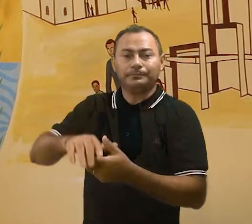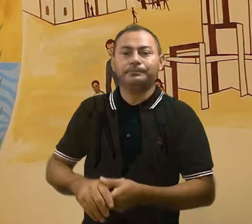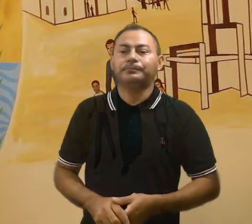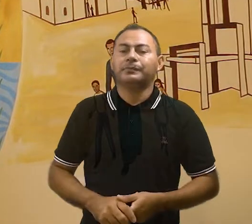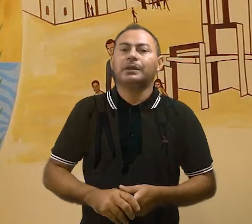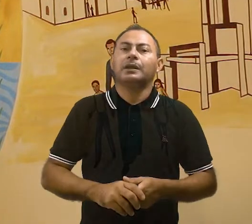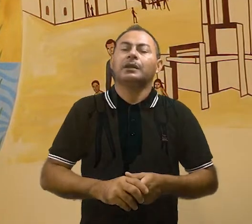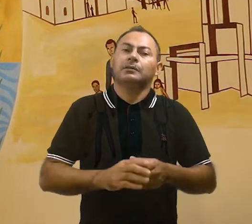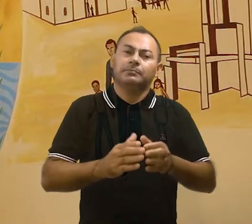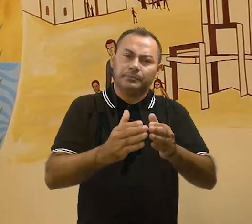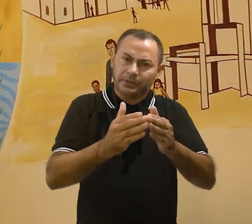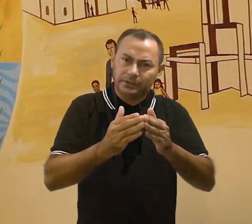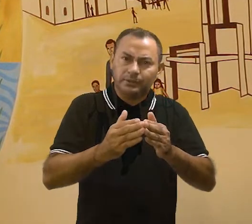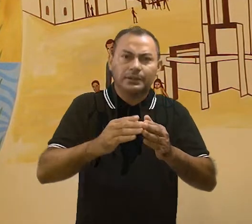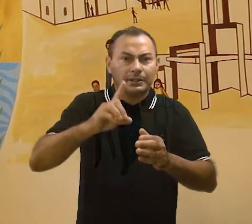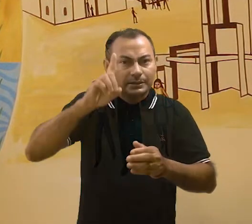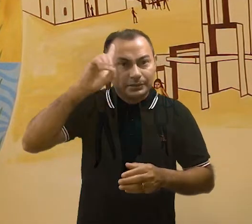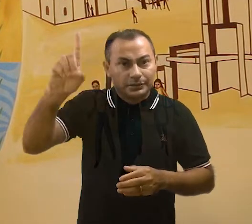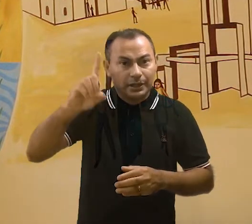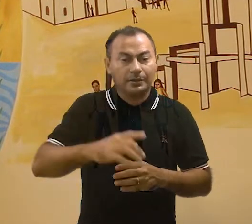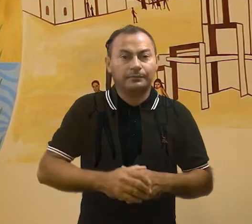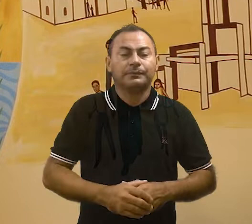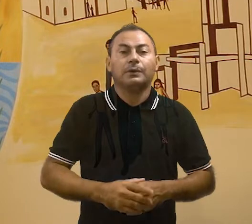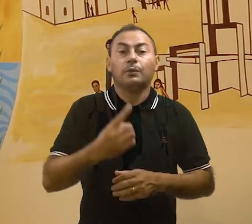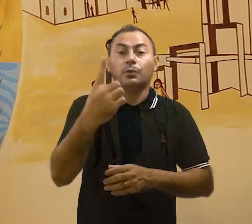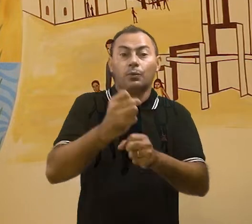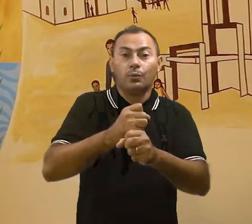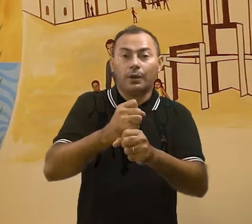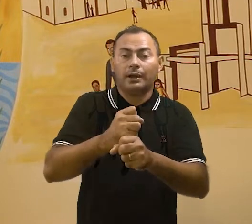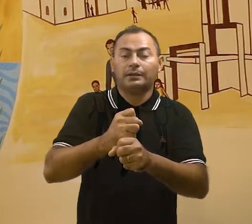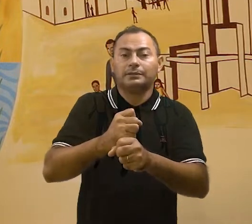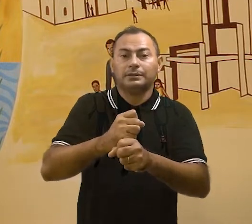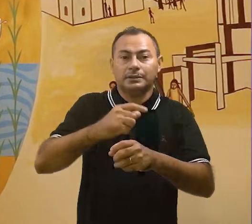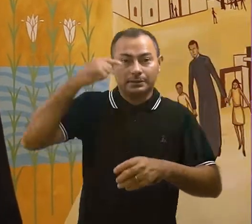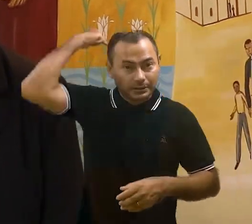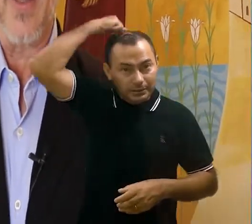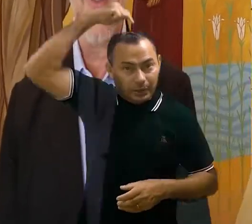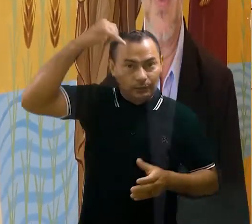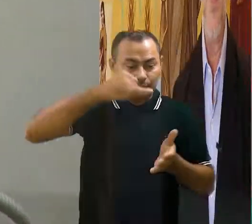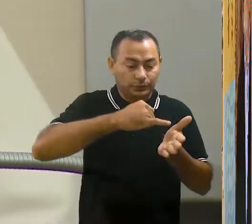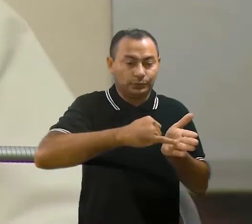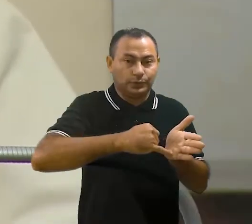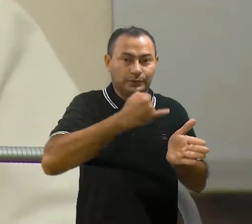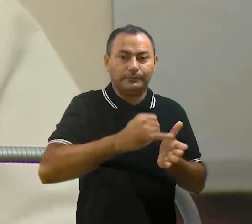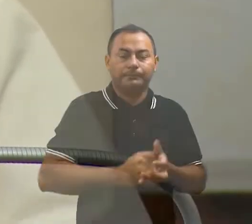mundo. Ele propôs nesse dia um ano de São José.